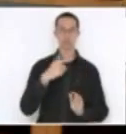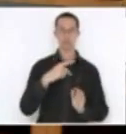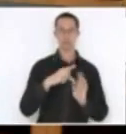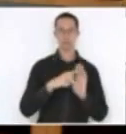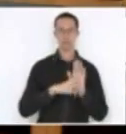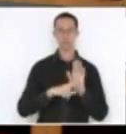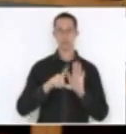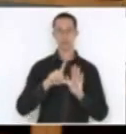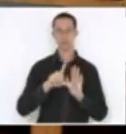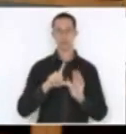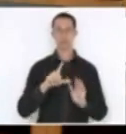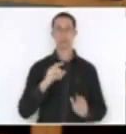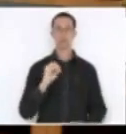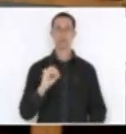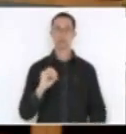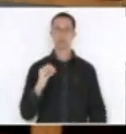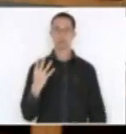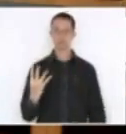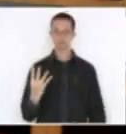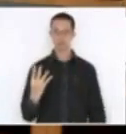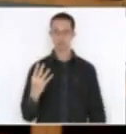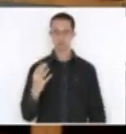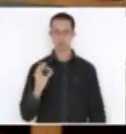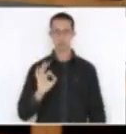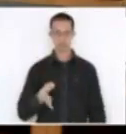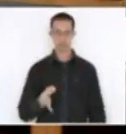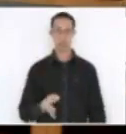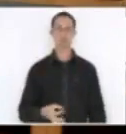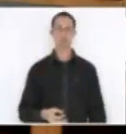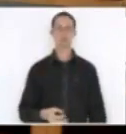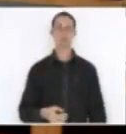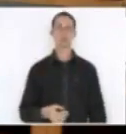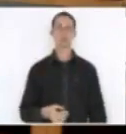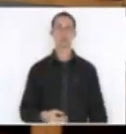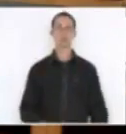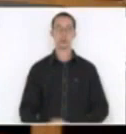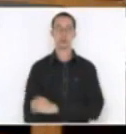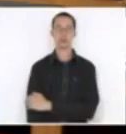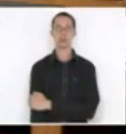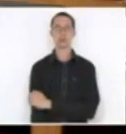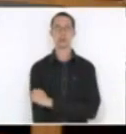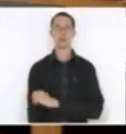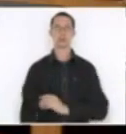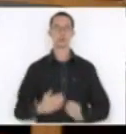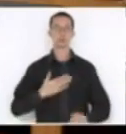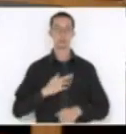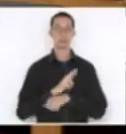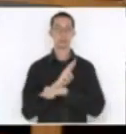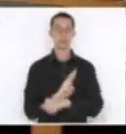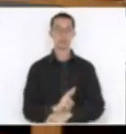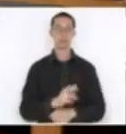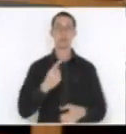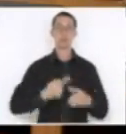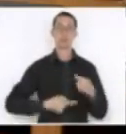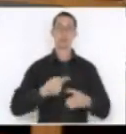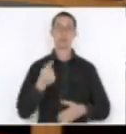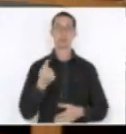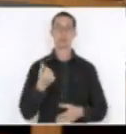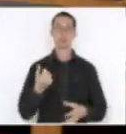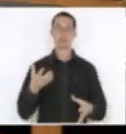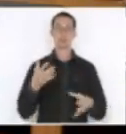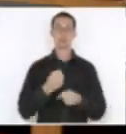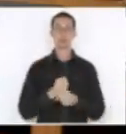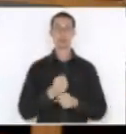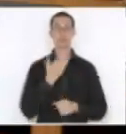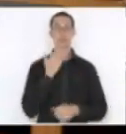Senhor presidente, na condição de presidente da Comissão de Finanças, eu solicito